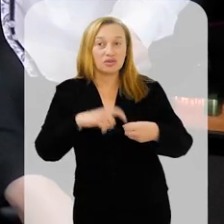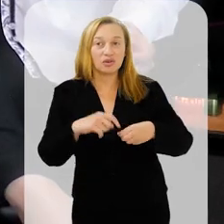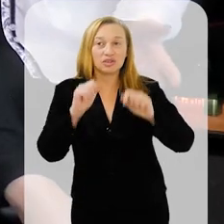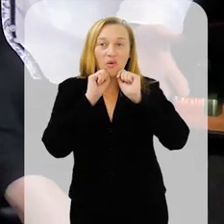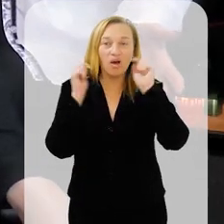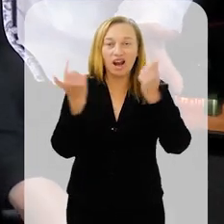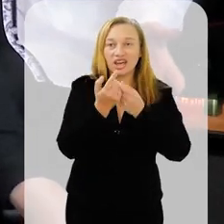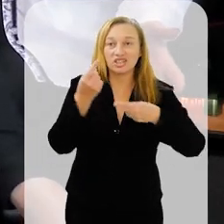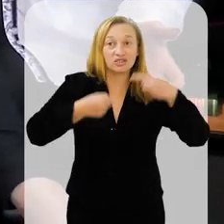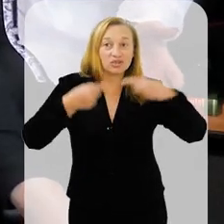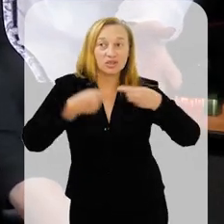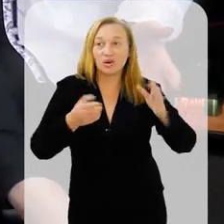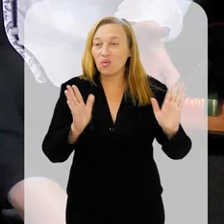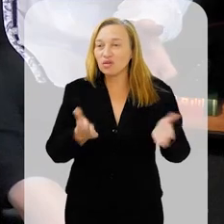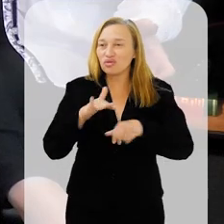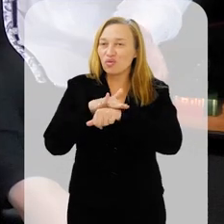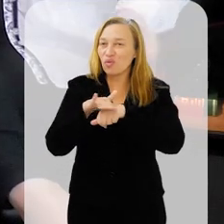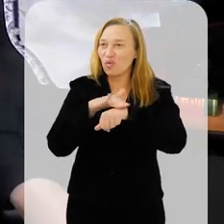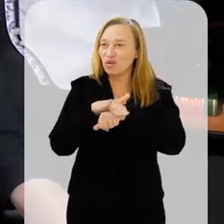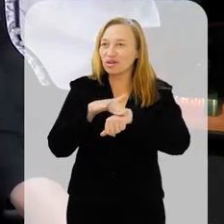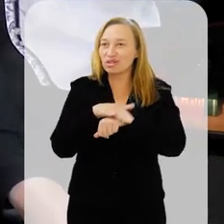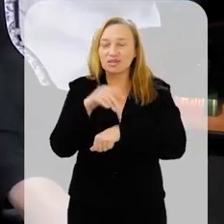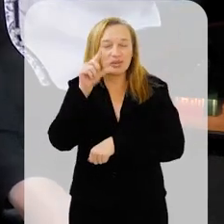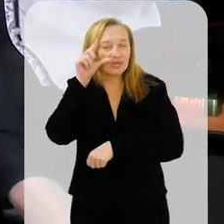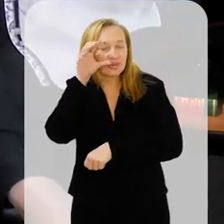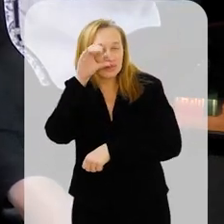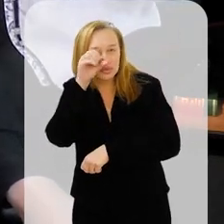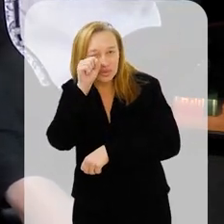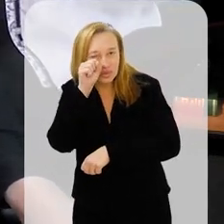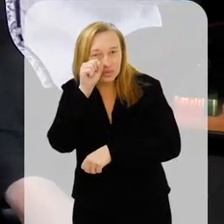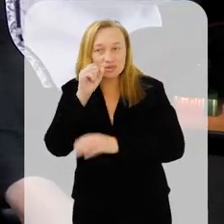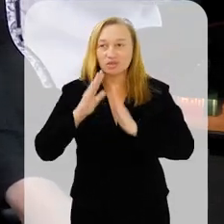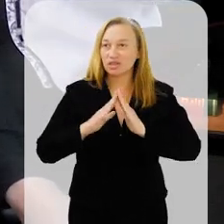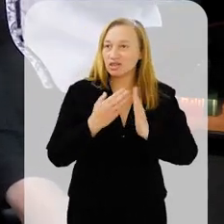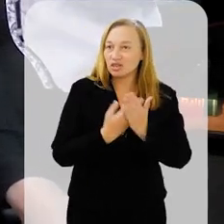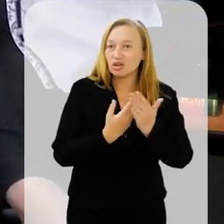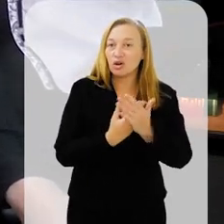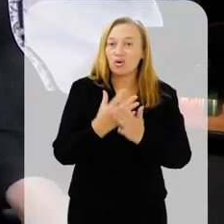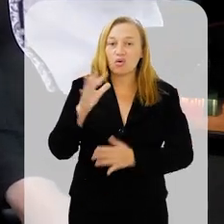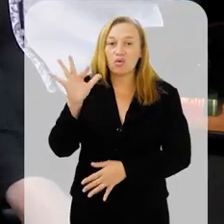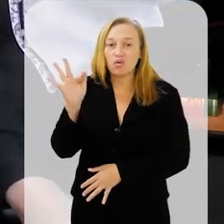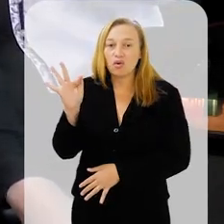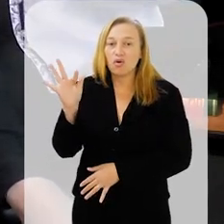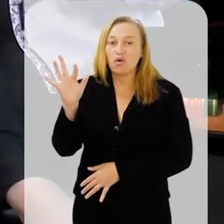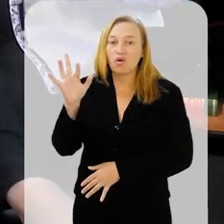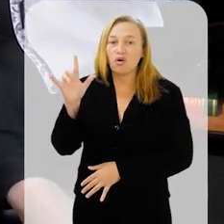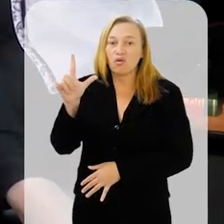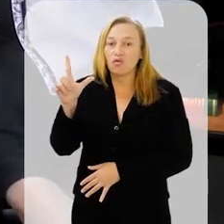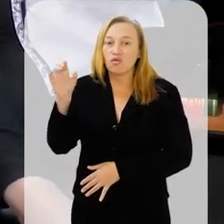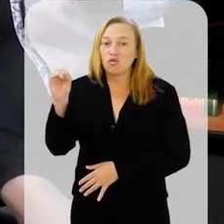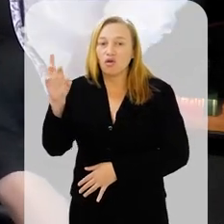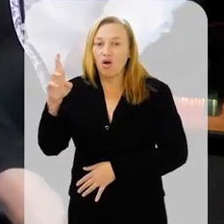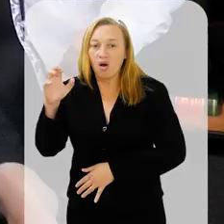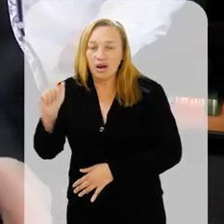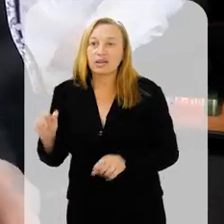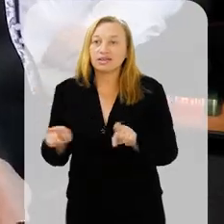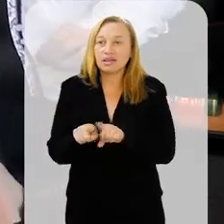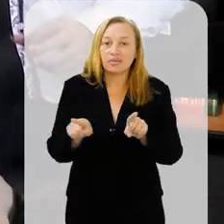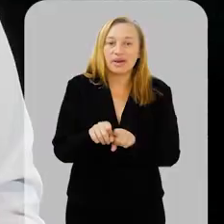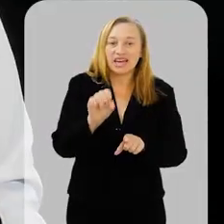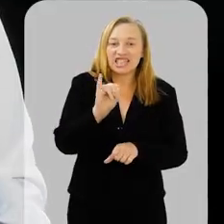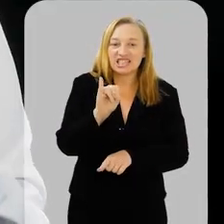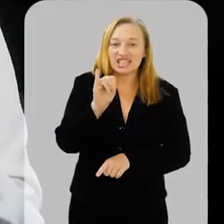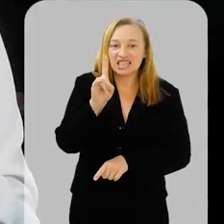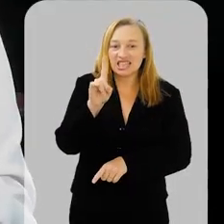Estamos de volta com o Alerja e Debate hoje conversando sobre soneca escolar com Flora Saf e Cidarta Ribeiro.